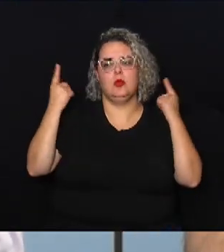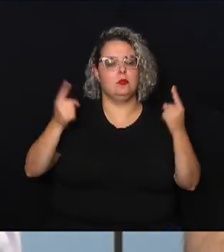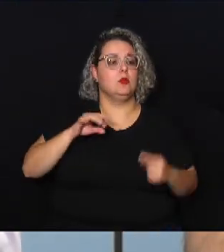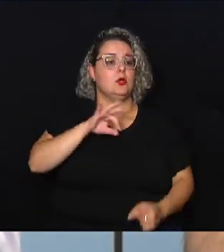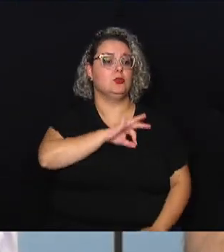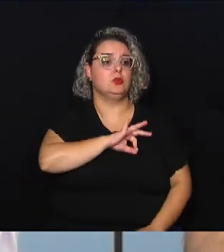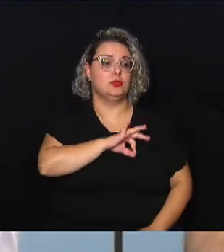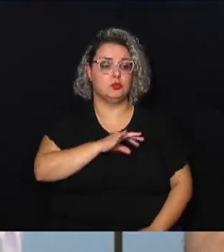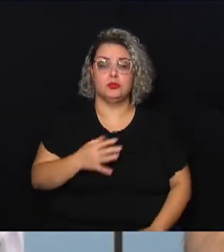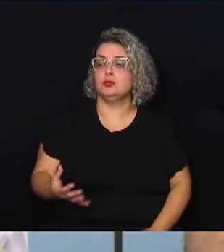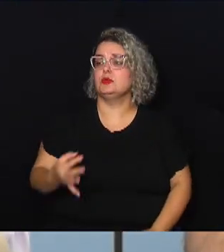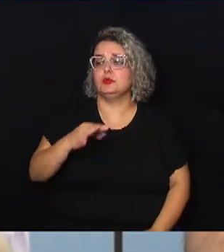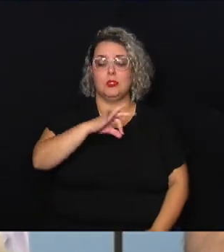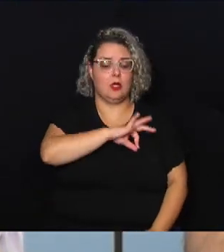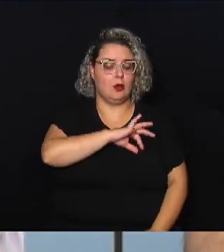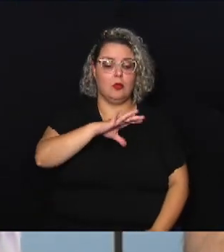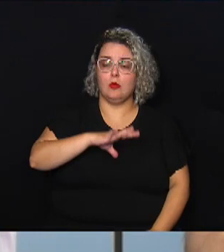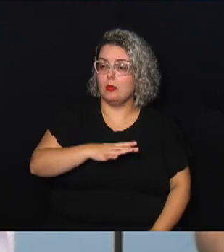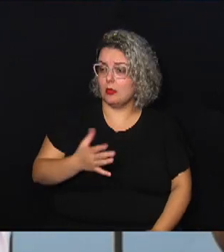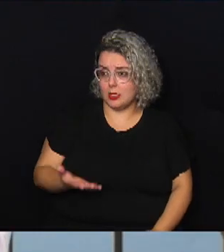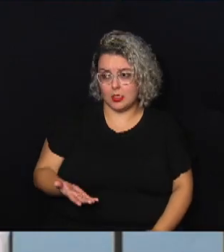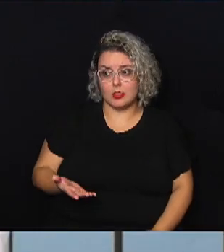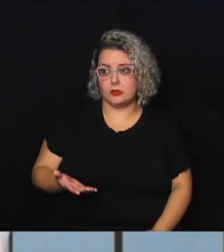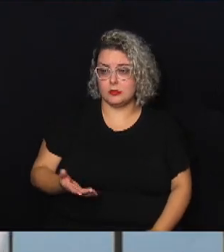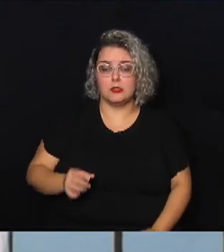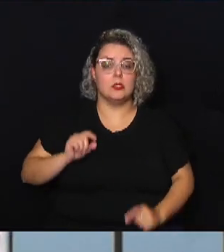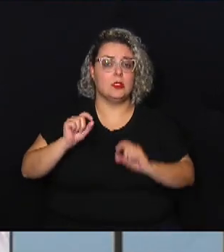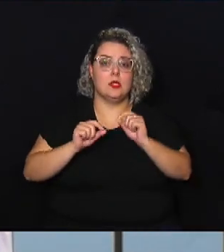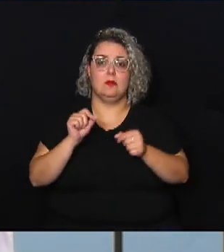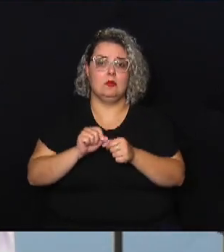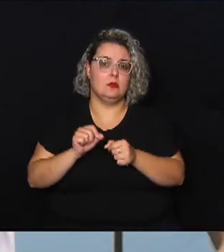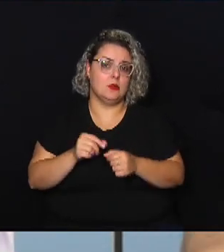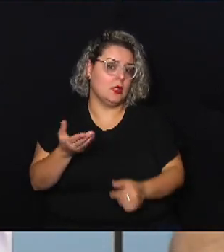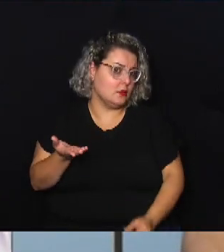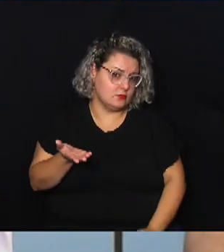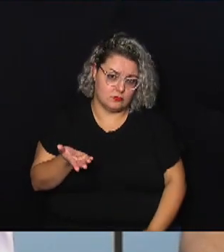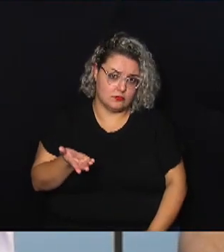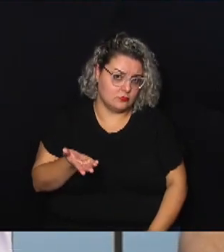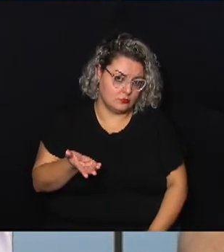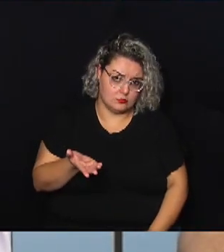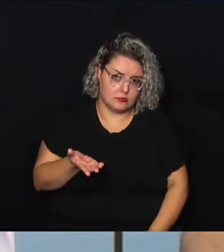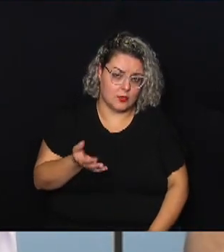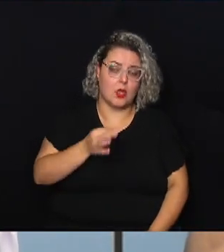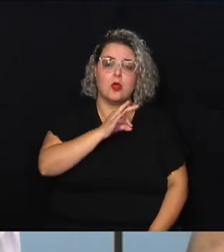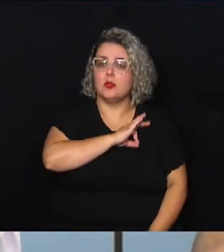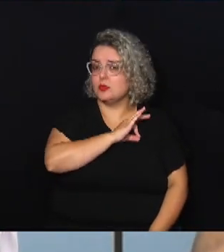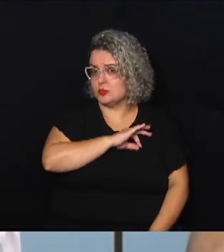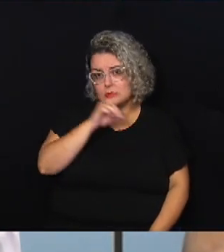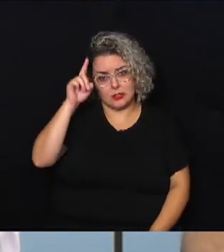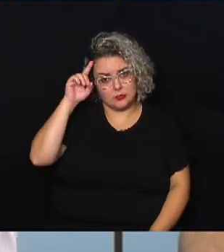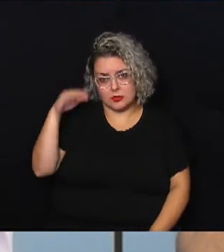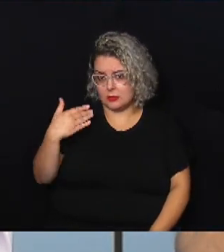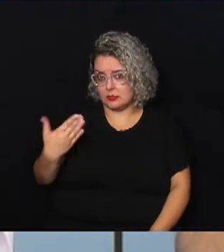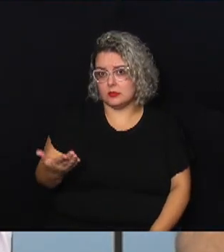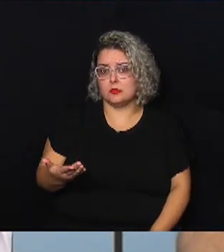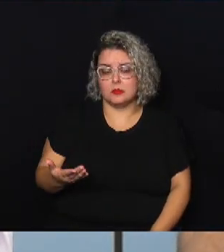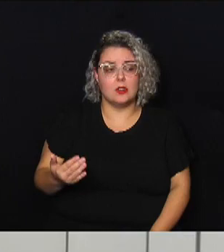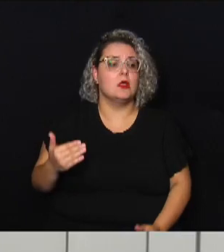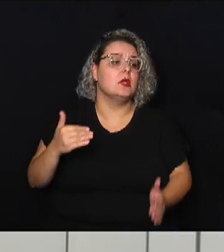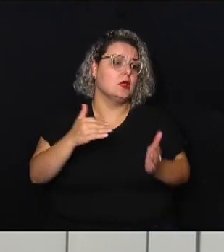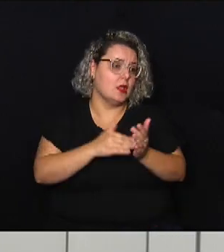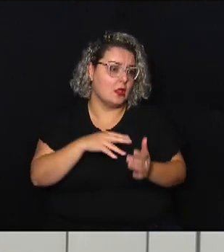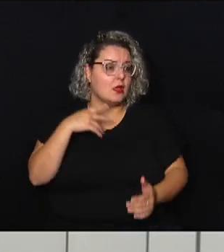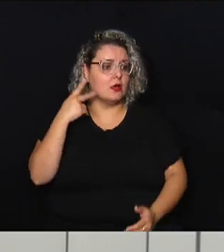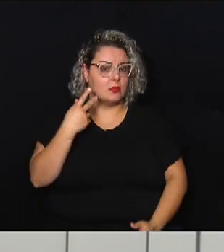da guarda municipal e quem vai fazer isso é exatamente os policiais que estão no dia a dia eles é vão fazer e vereador